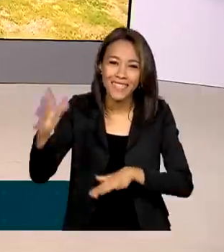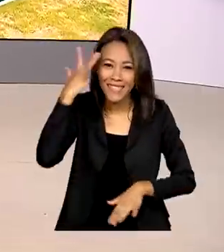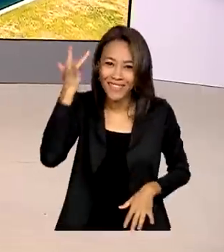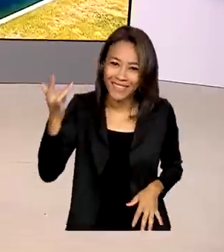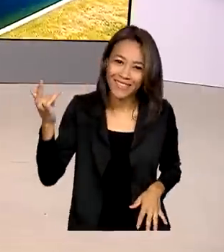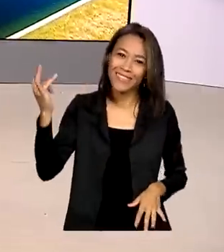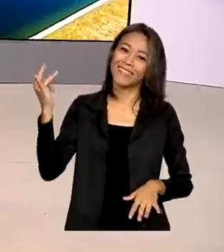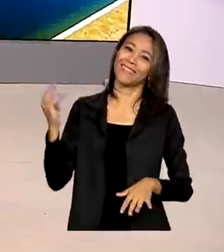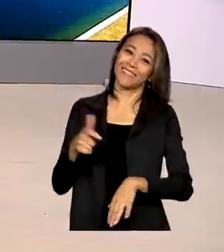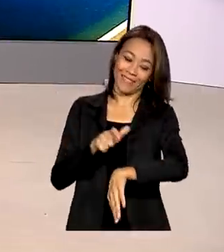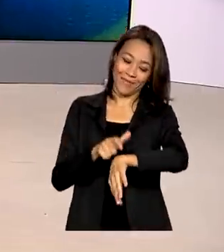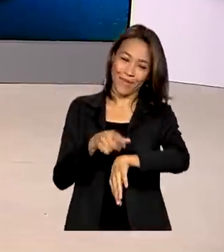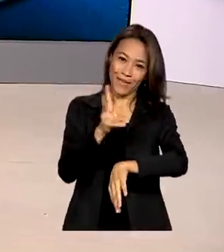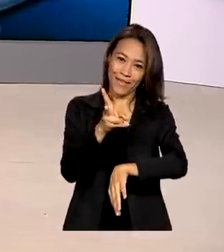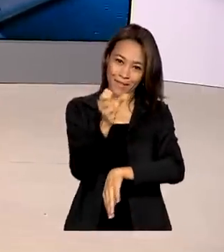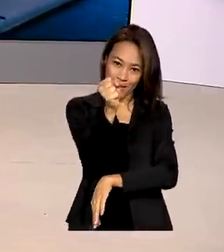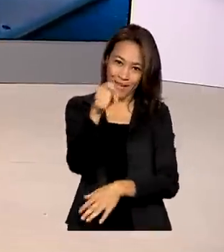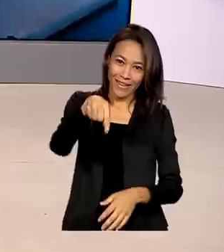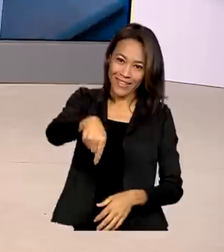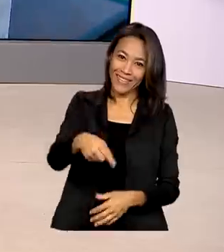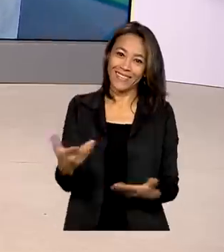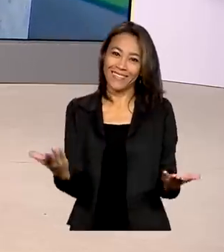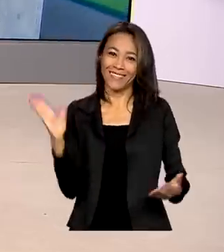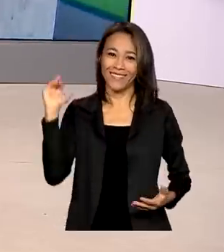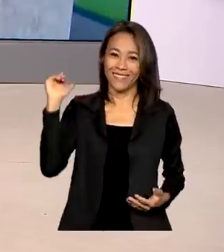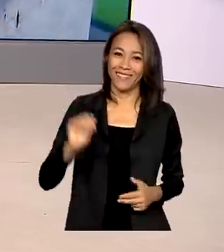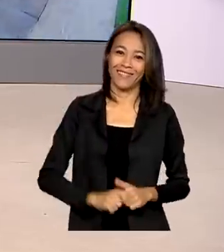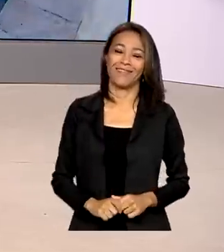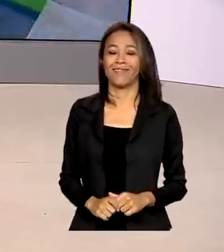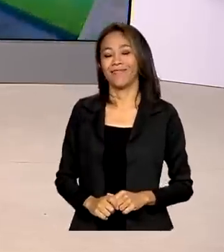amanhã, às 8 horas da manhã, aqui no Brasil em Dia. Tchau!